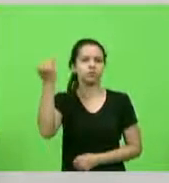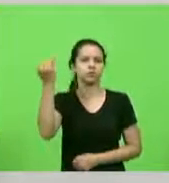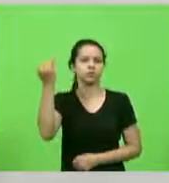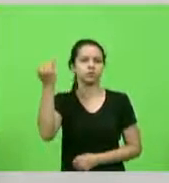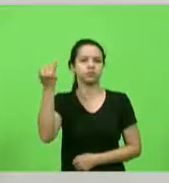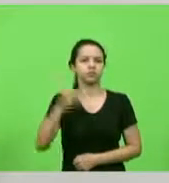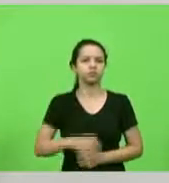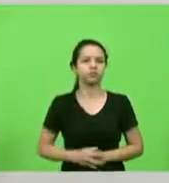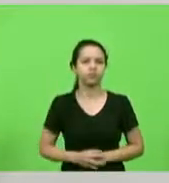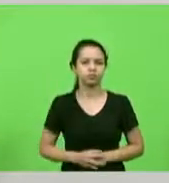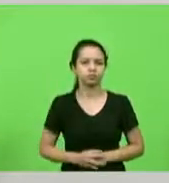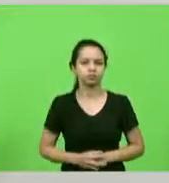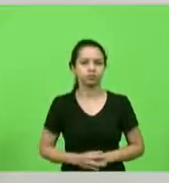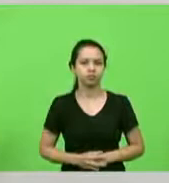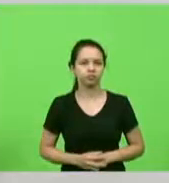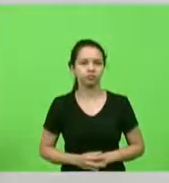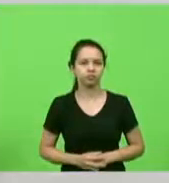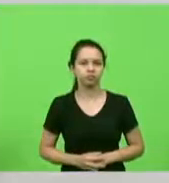isso que importa